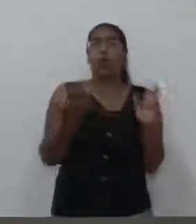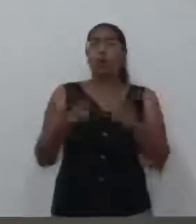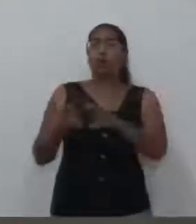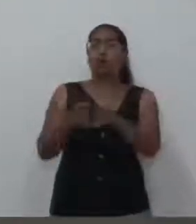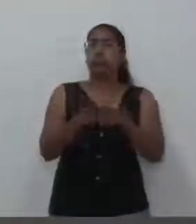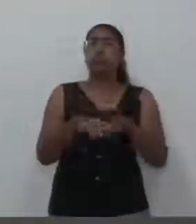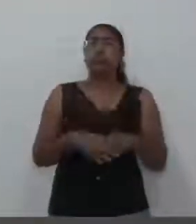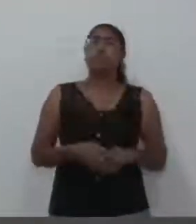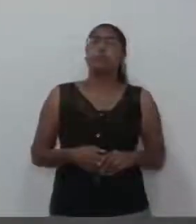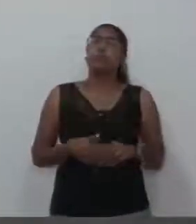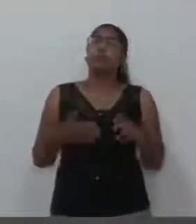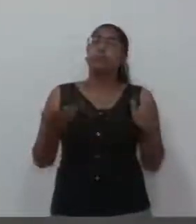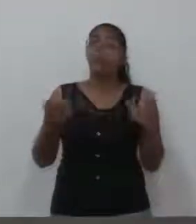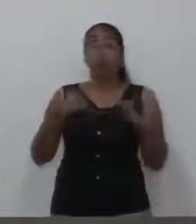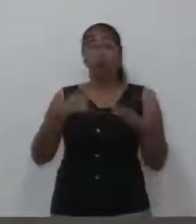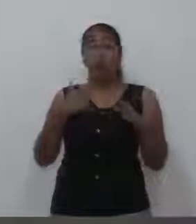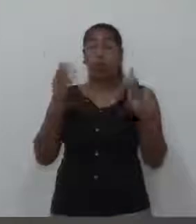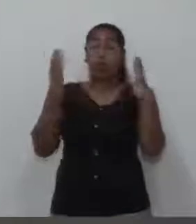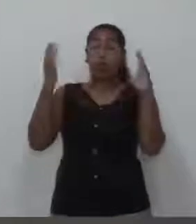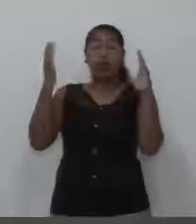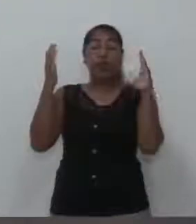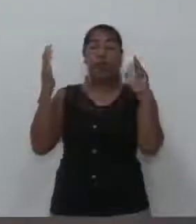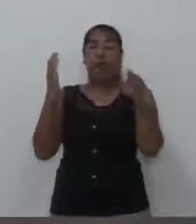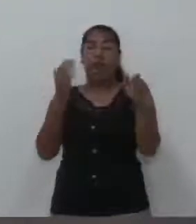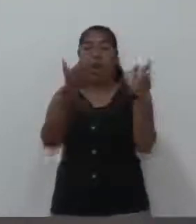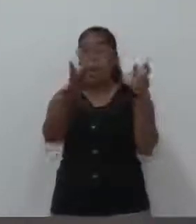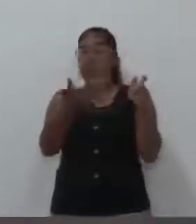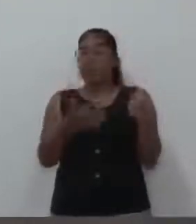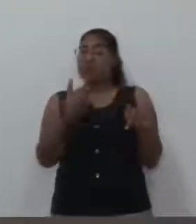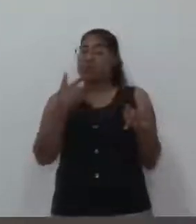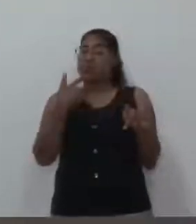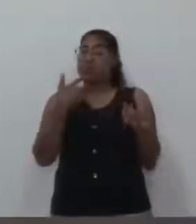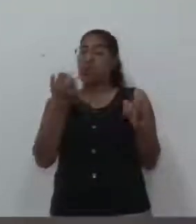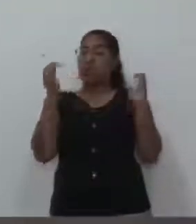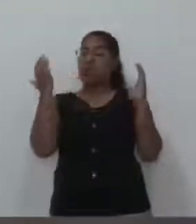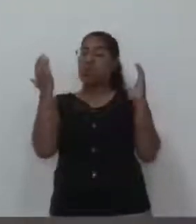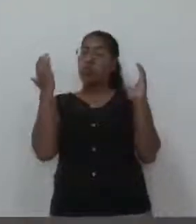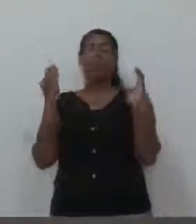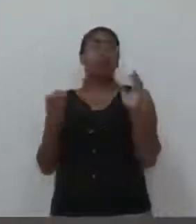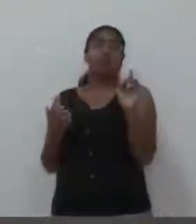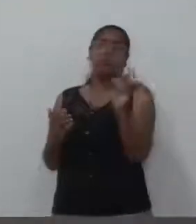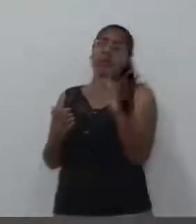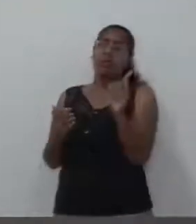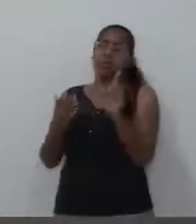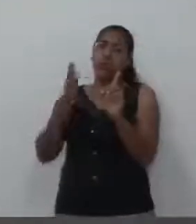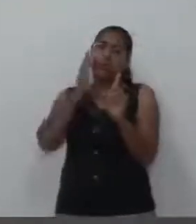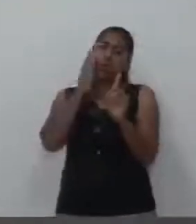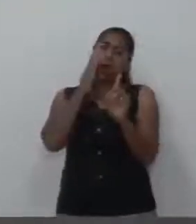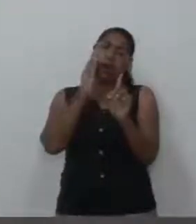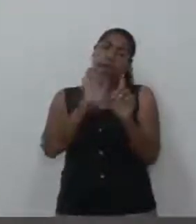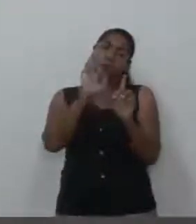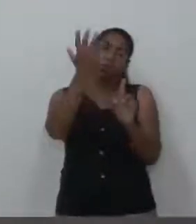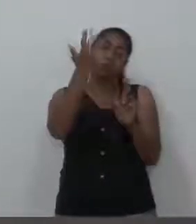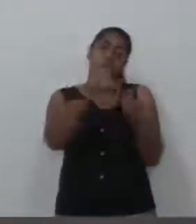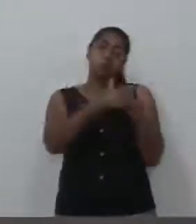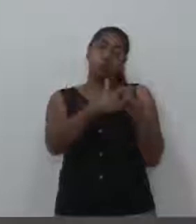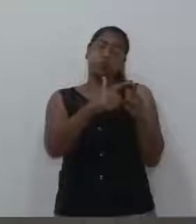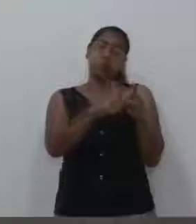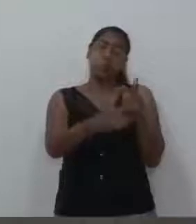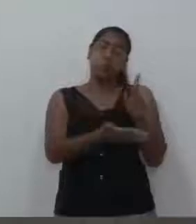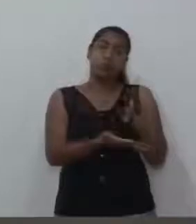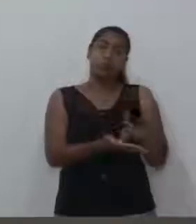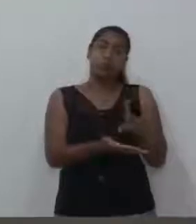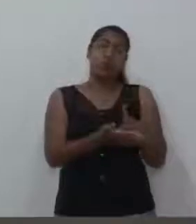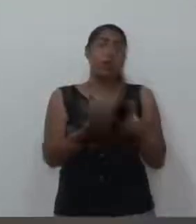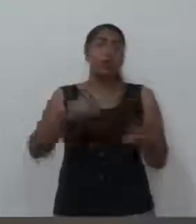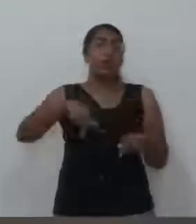Então, eu não estou duvidando das explicações de problemas técnicos existirem. Acredito que realmente ocorreram e pode ocorrer. A gente sabe que a gente tem uma